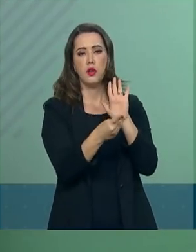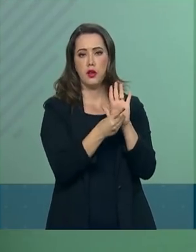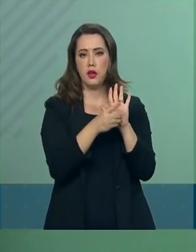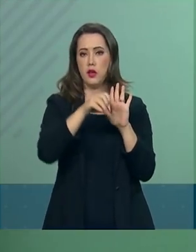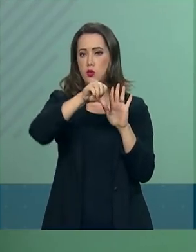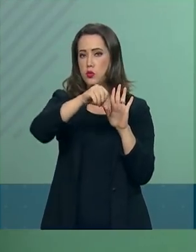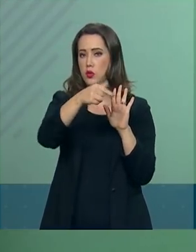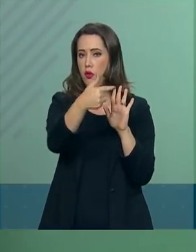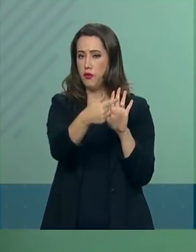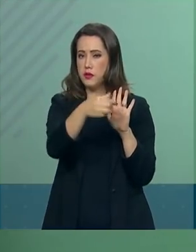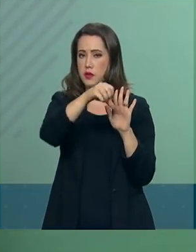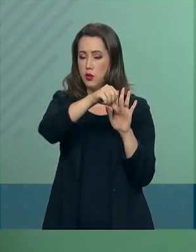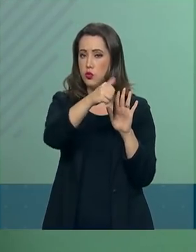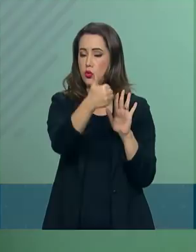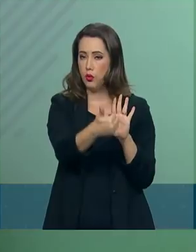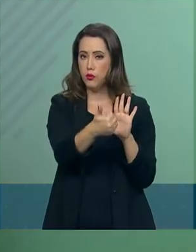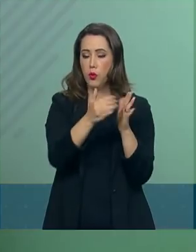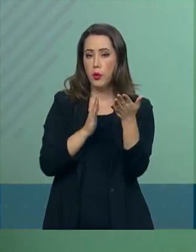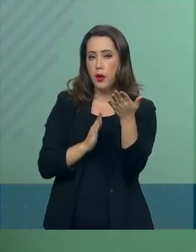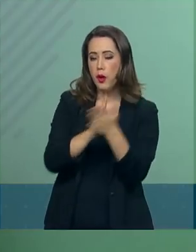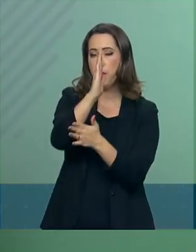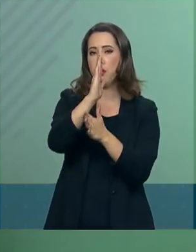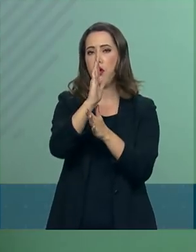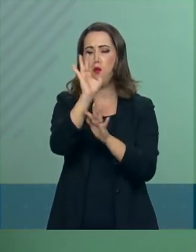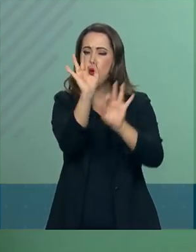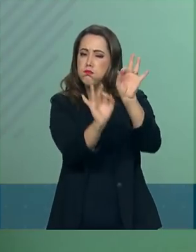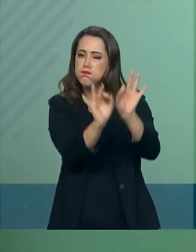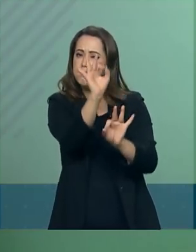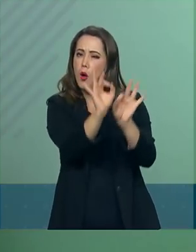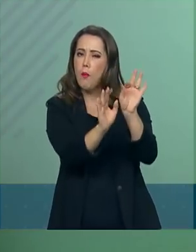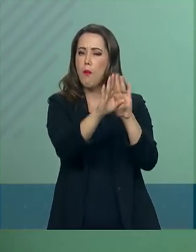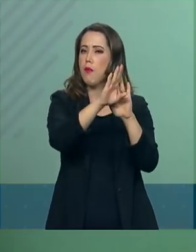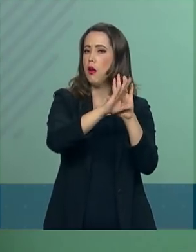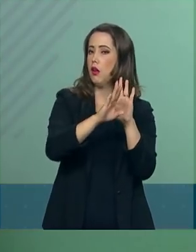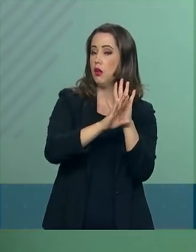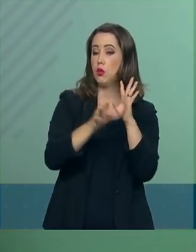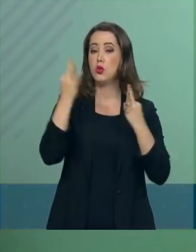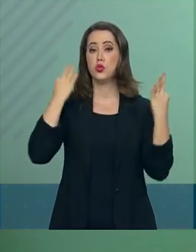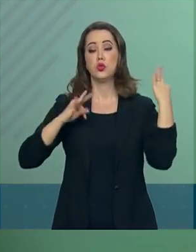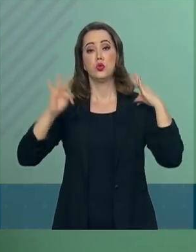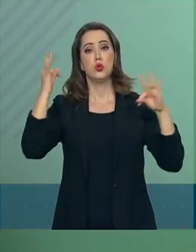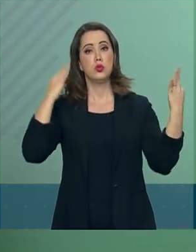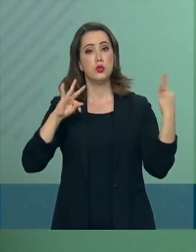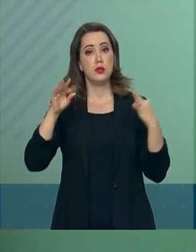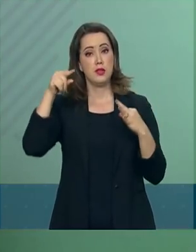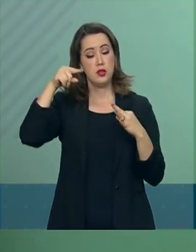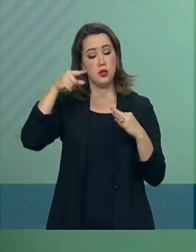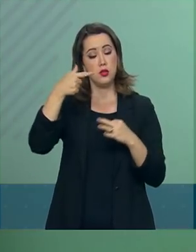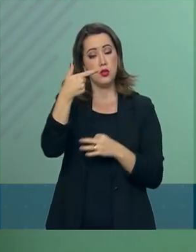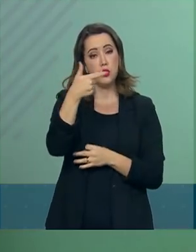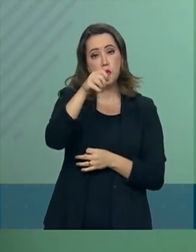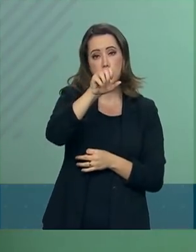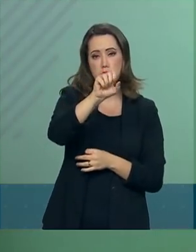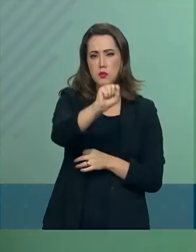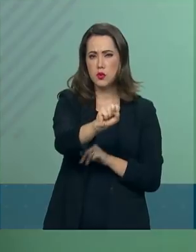14 de maio, que aprova o Plano Nacional de Turismo 2018